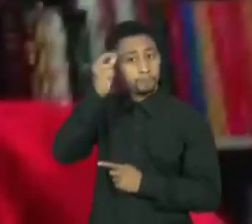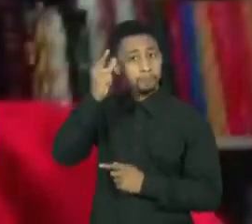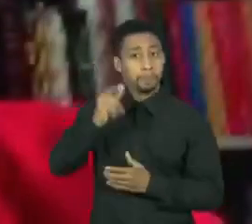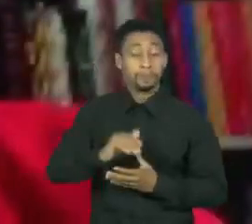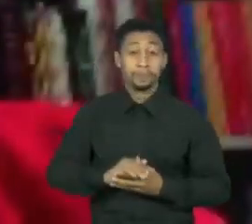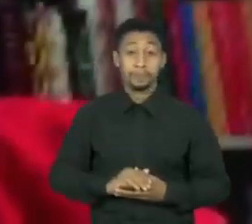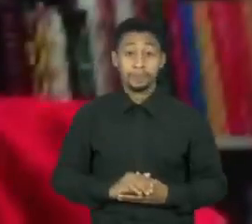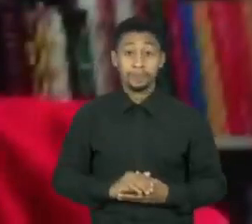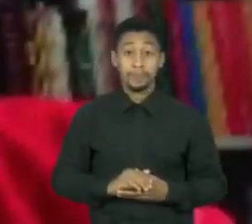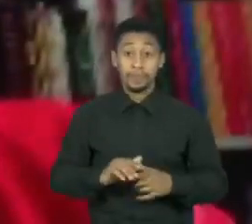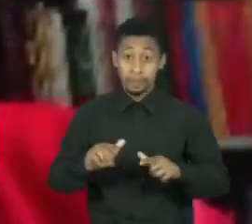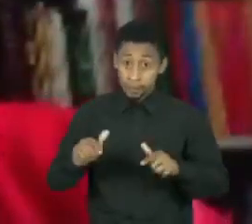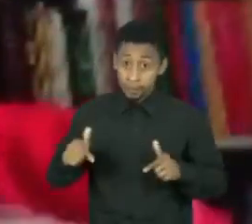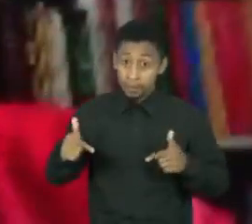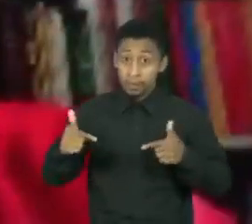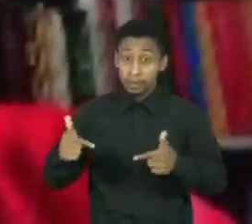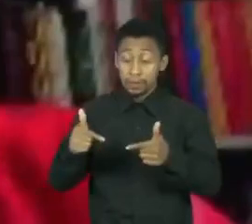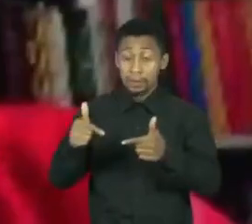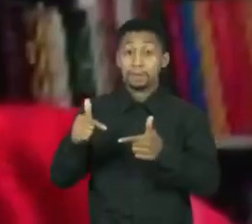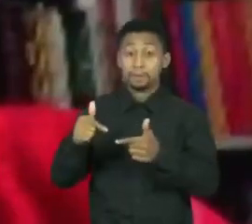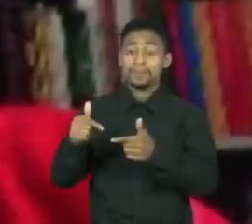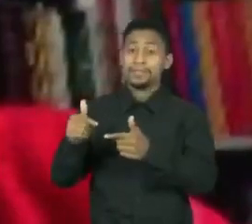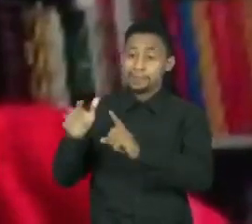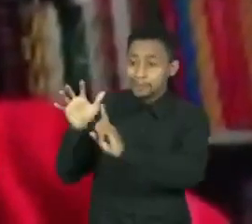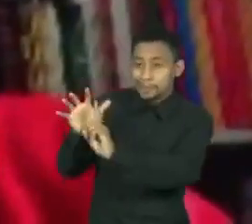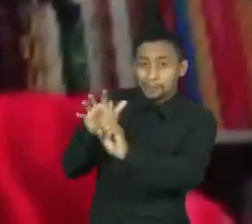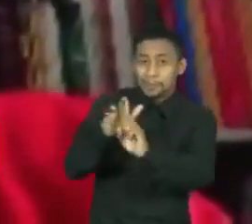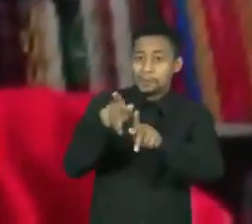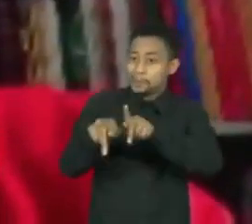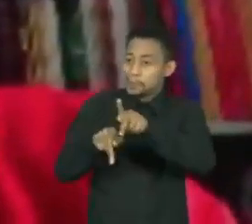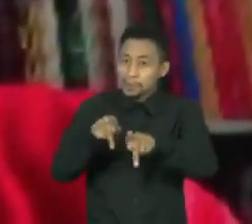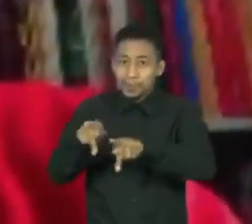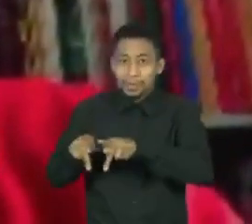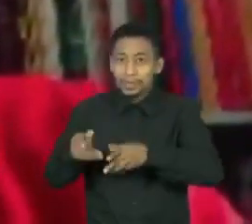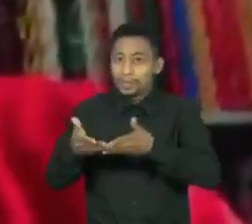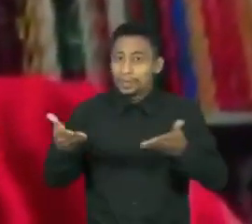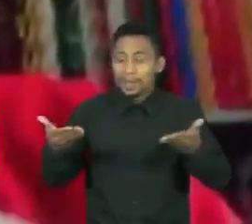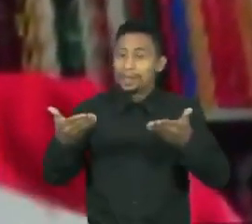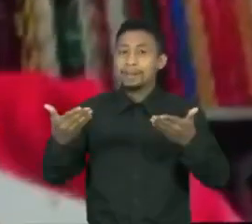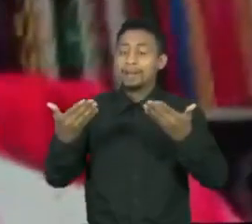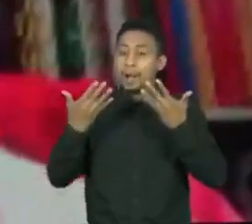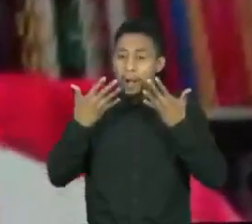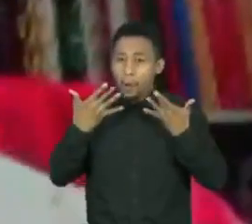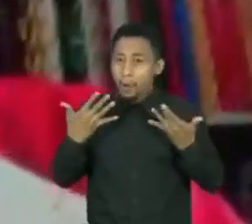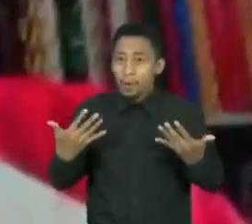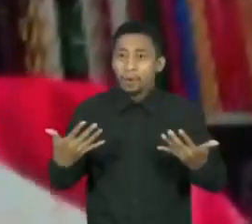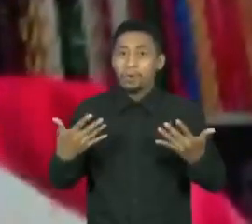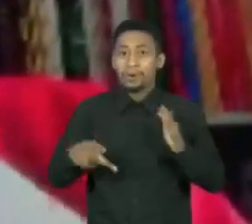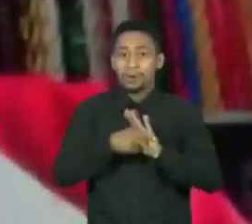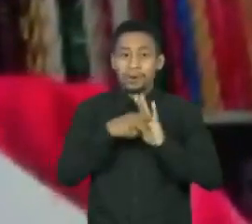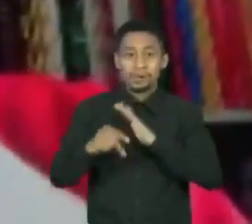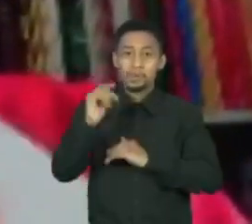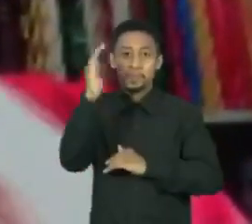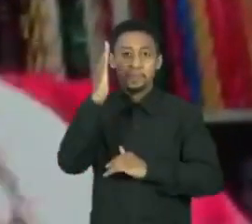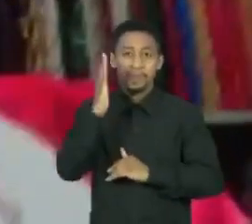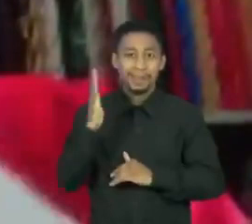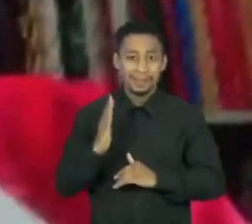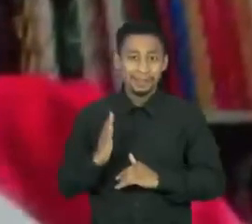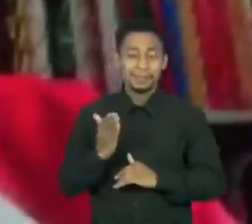A ênfase no popular, a ênfase na cor brasileira, a ênfase na, digamos assim,